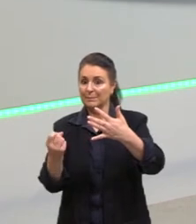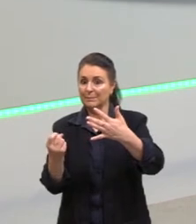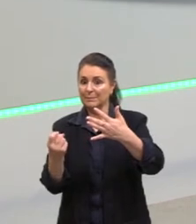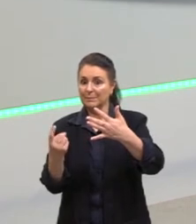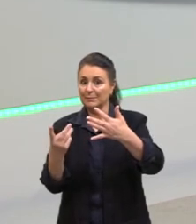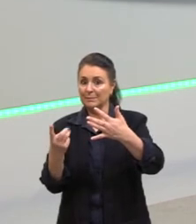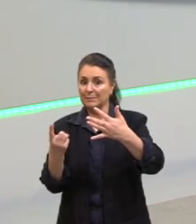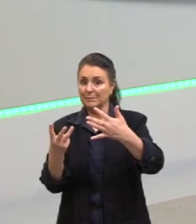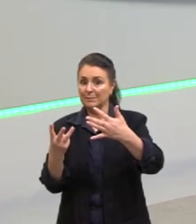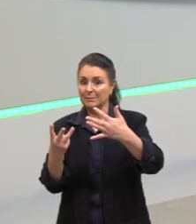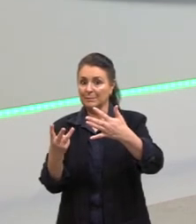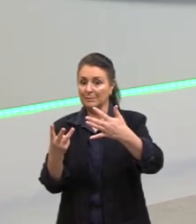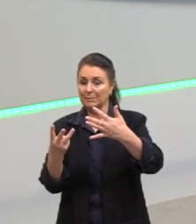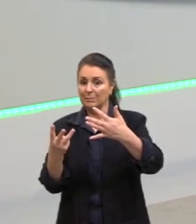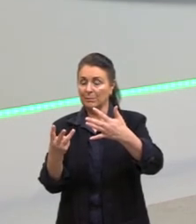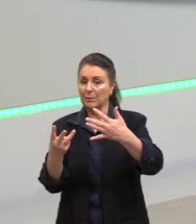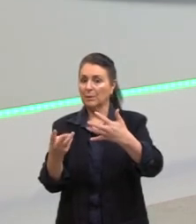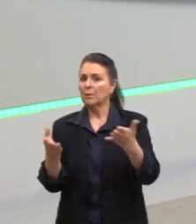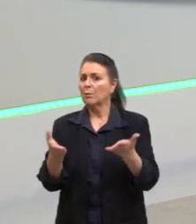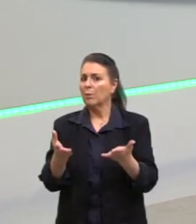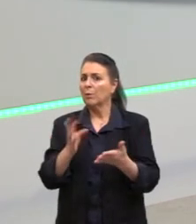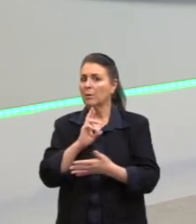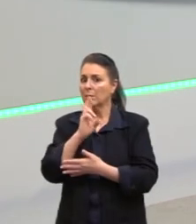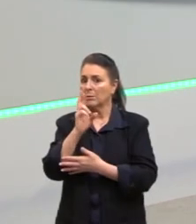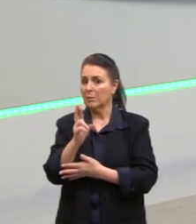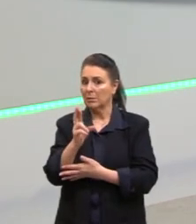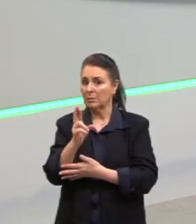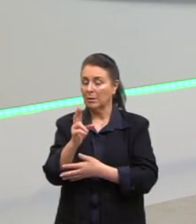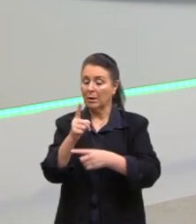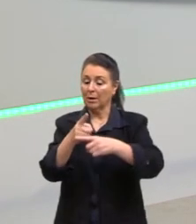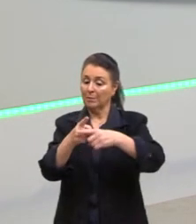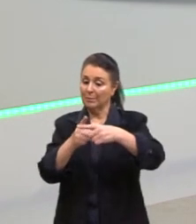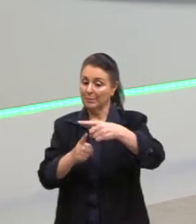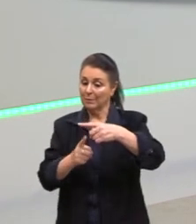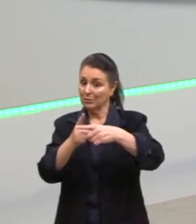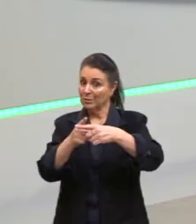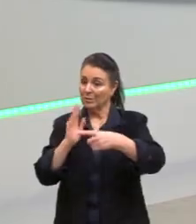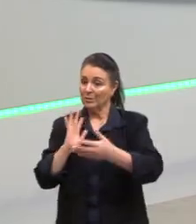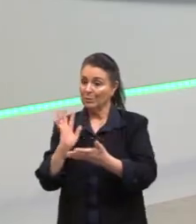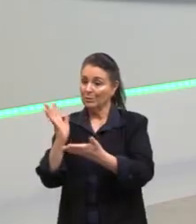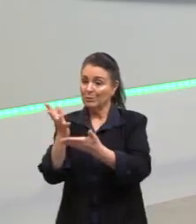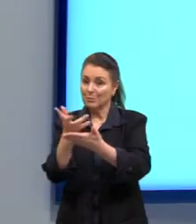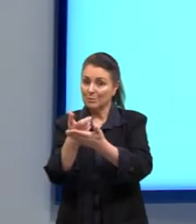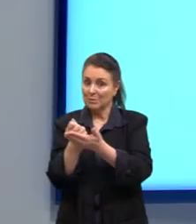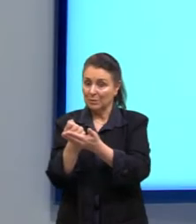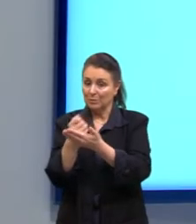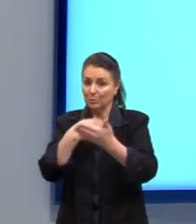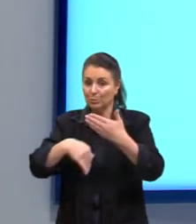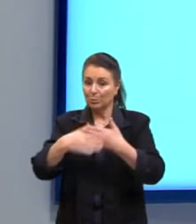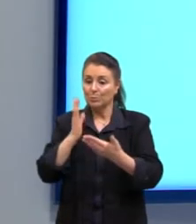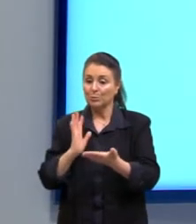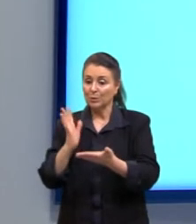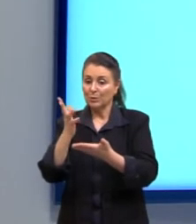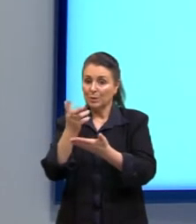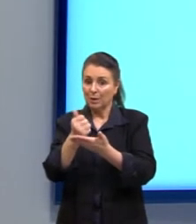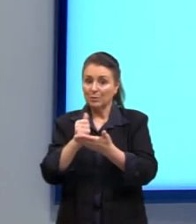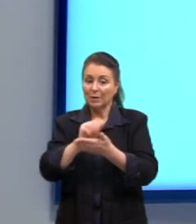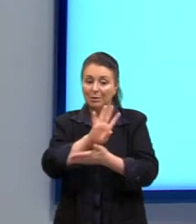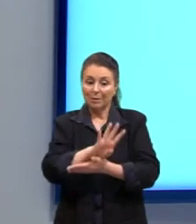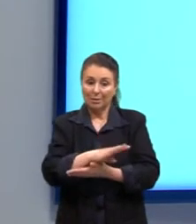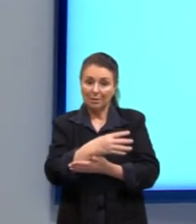Então, o que nós buscamos aqui? A mediana dos dados. Todos os dados estão na tabela.